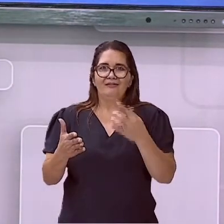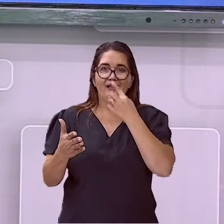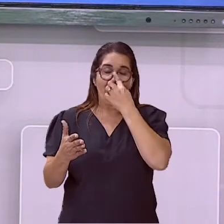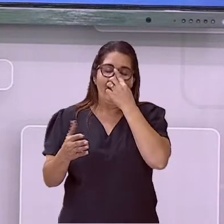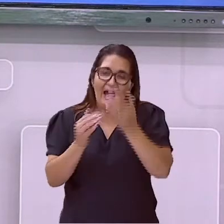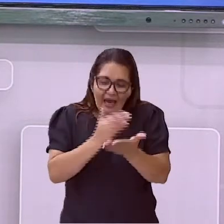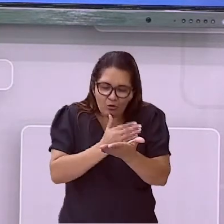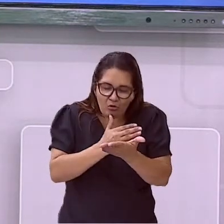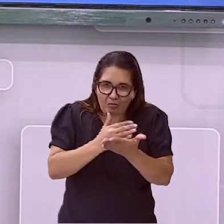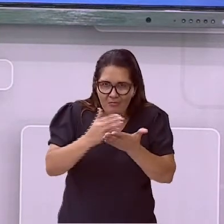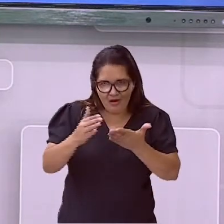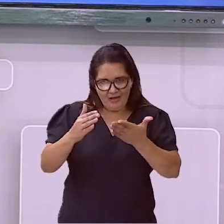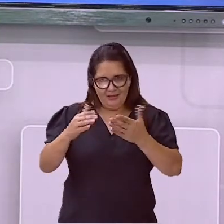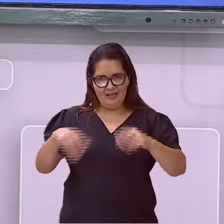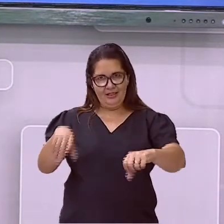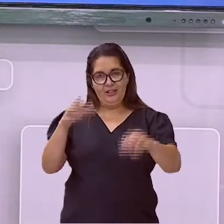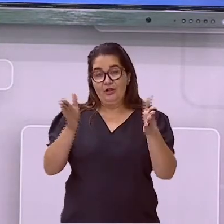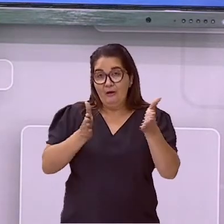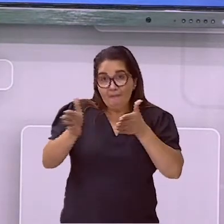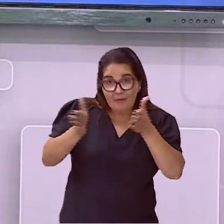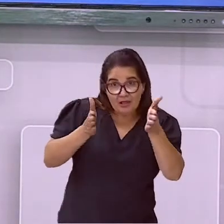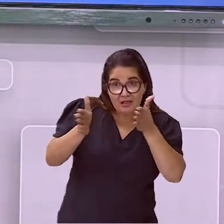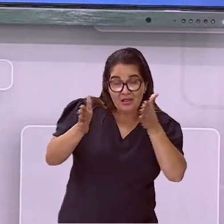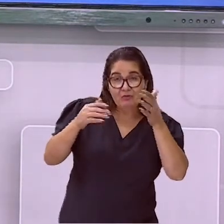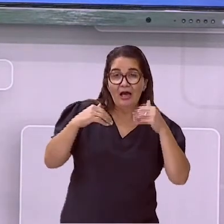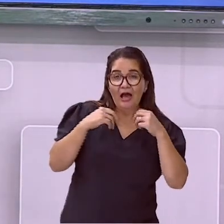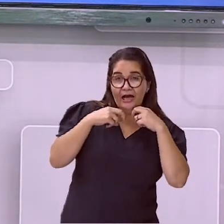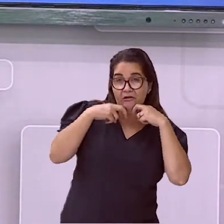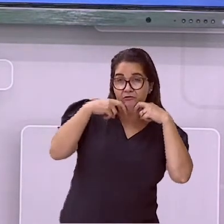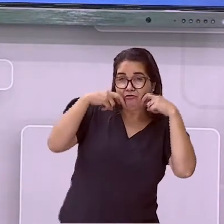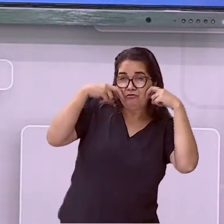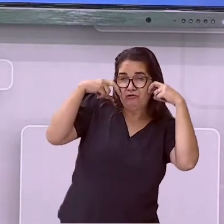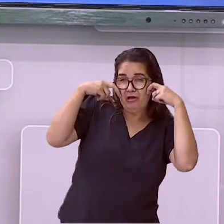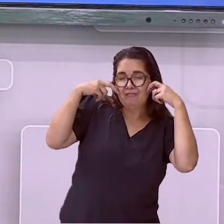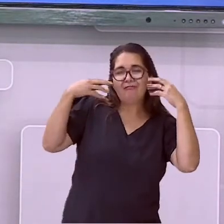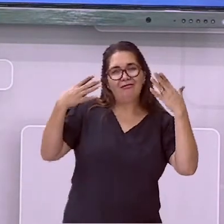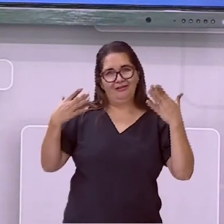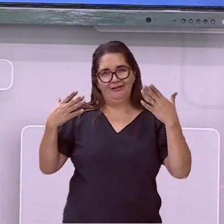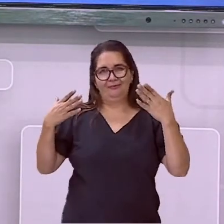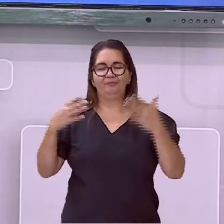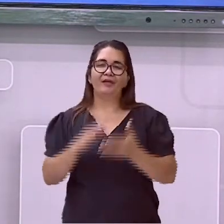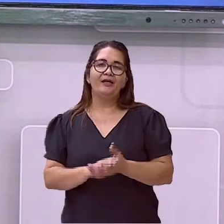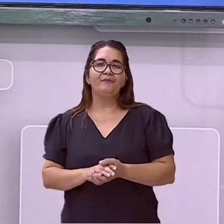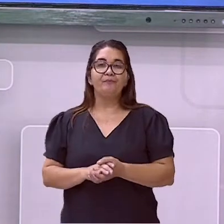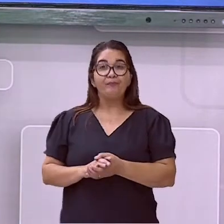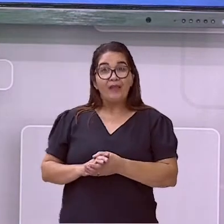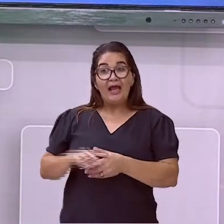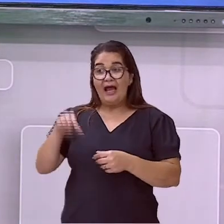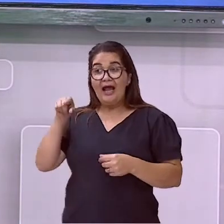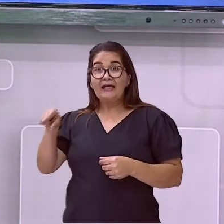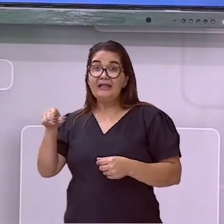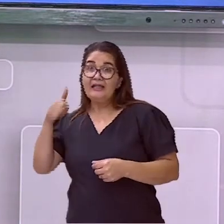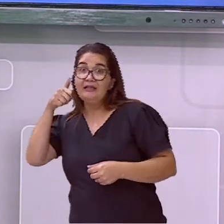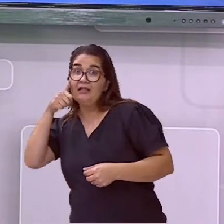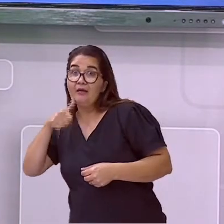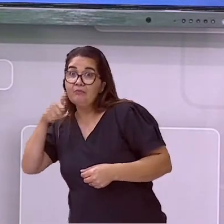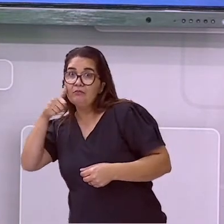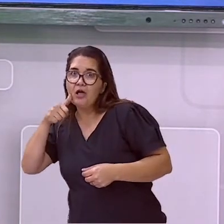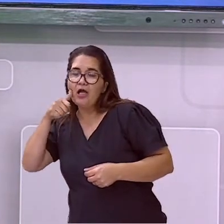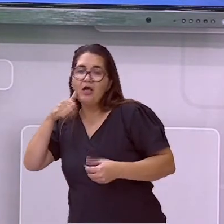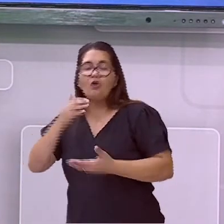começa a ficar retraído. Então, isso tudo são mudanças que vão acontecendo. No caso da menina, vai surgir a primeira